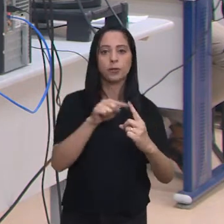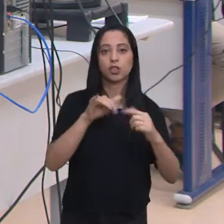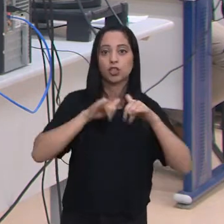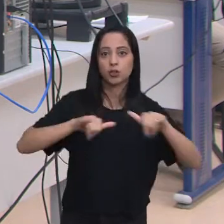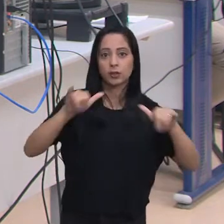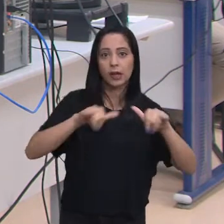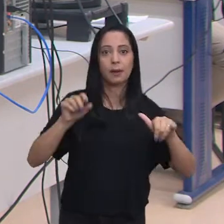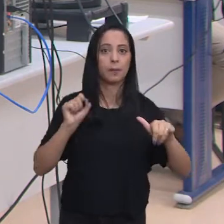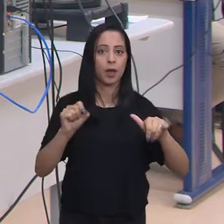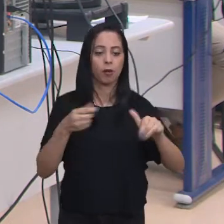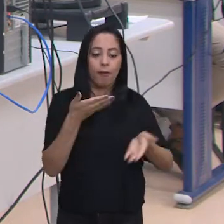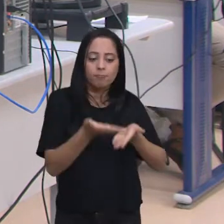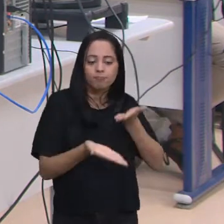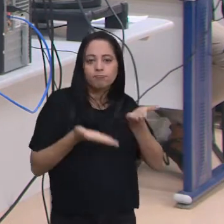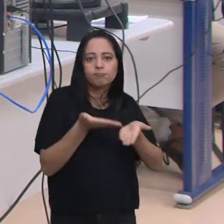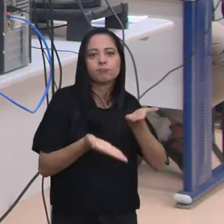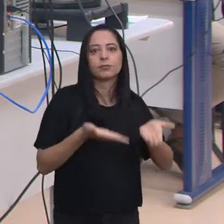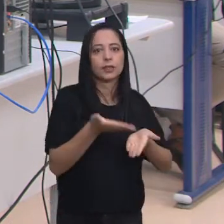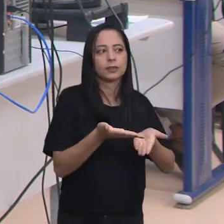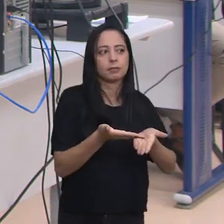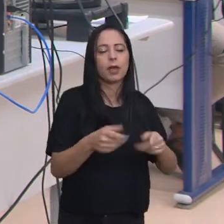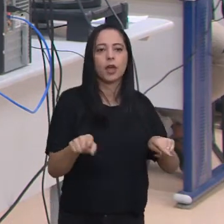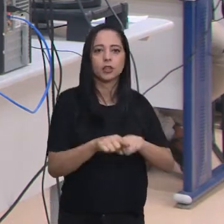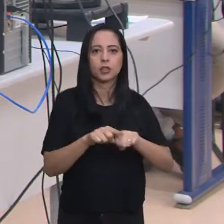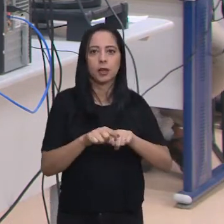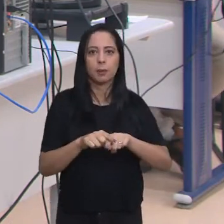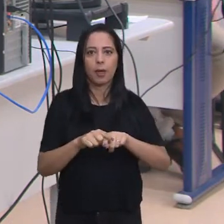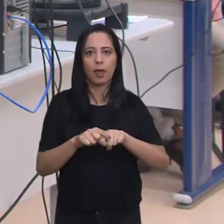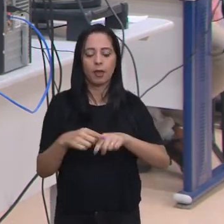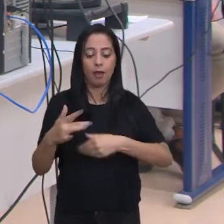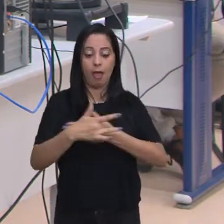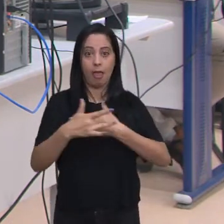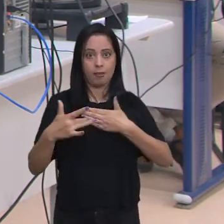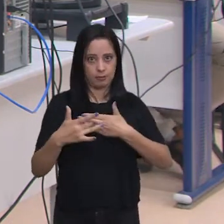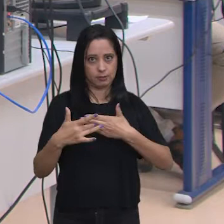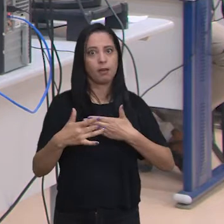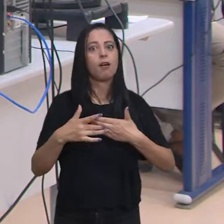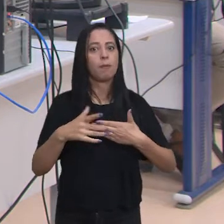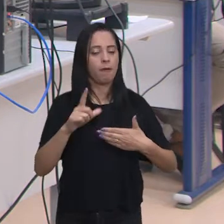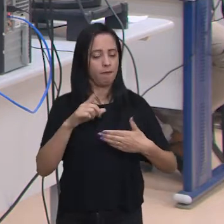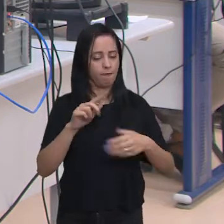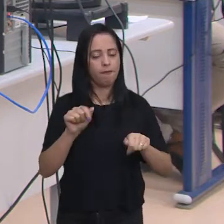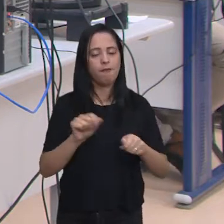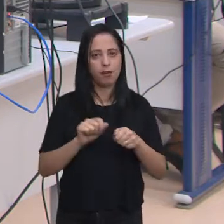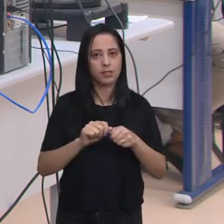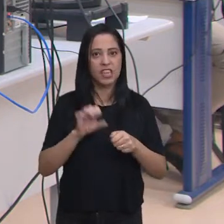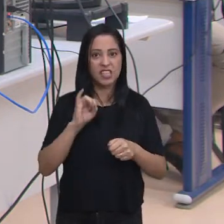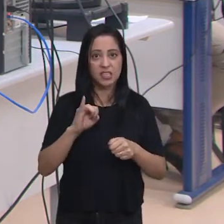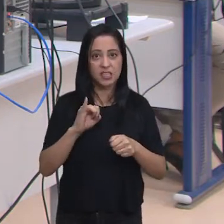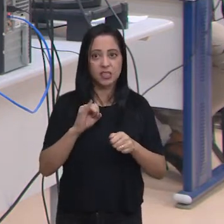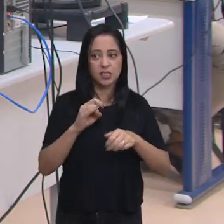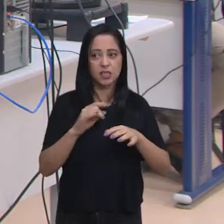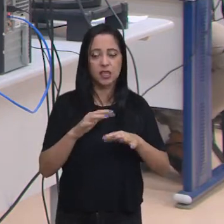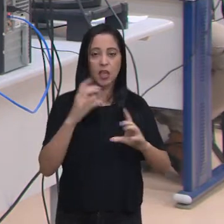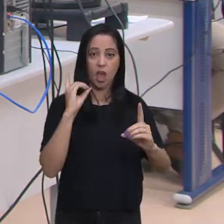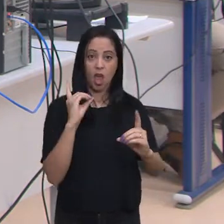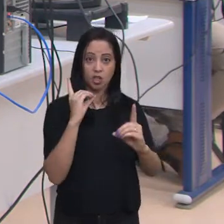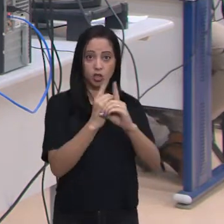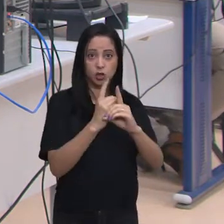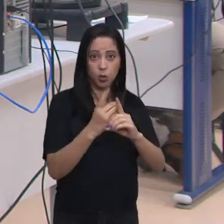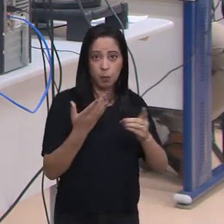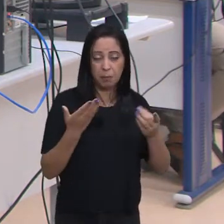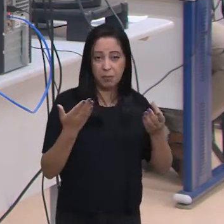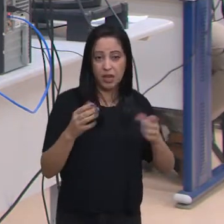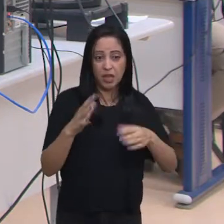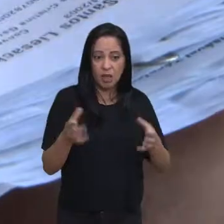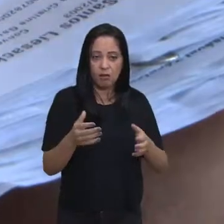exames médicos, já que se identificada no estágio inicial, a doença tem grandes chances de cura, como a gente te mostra na